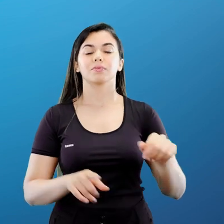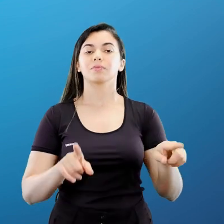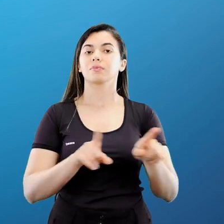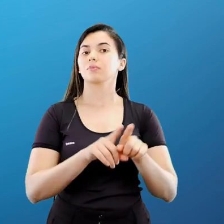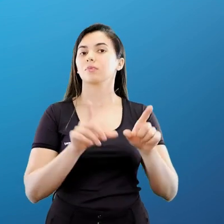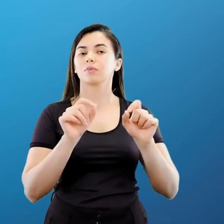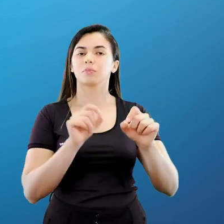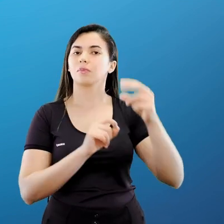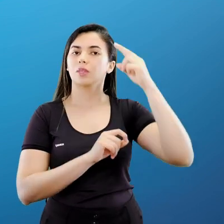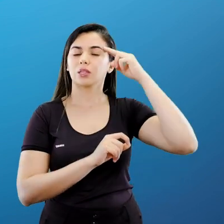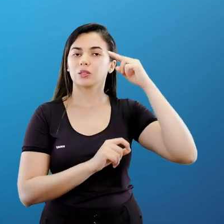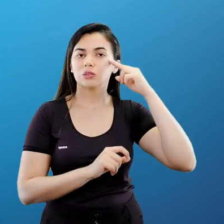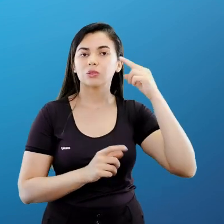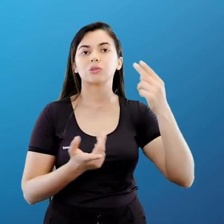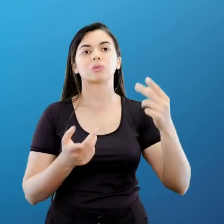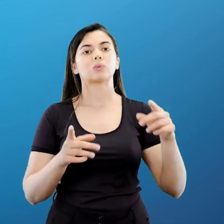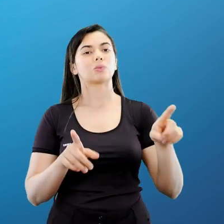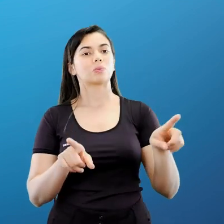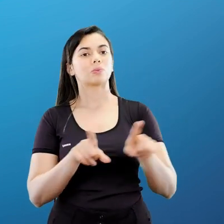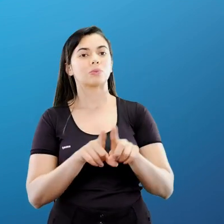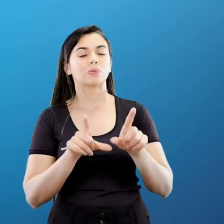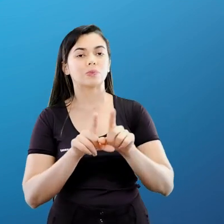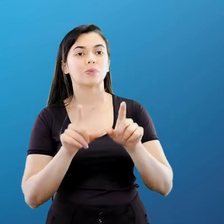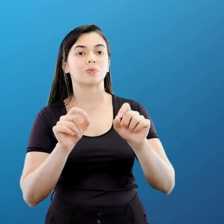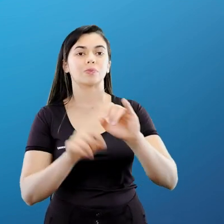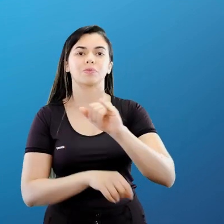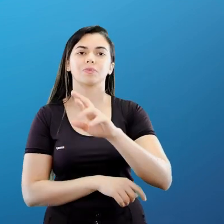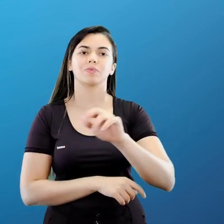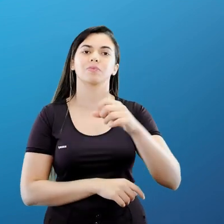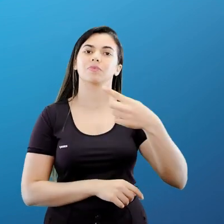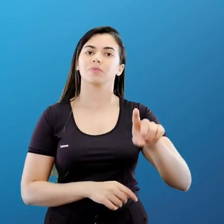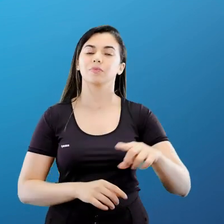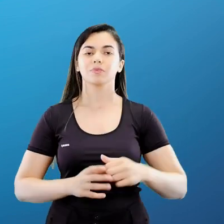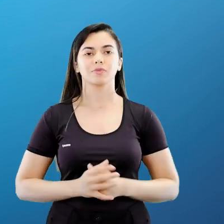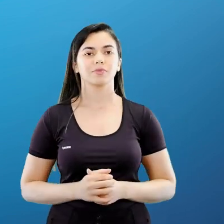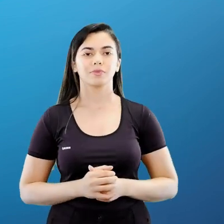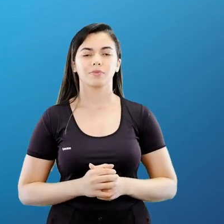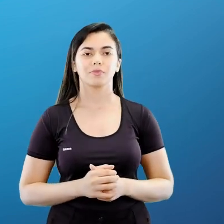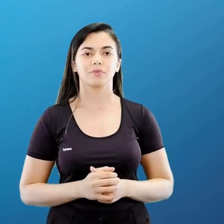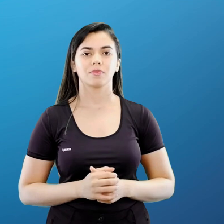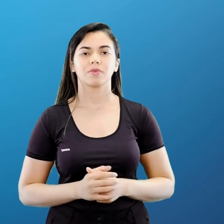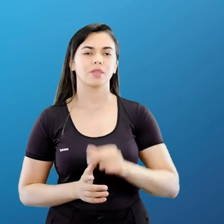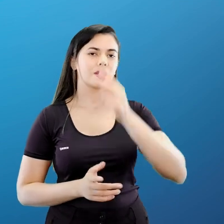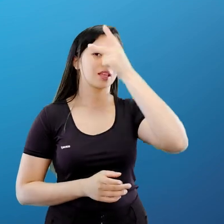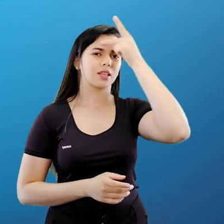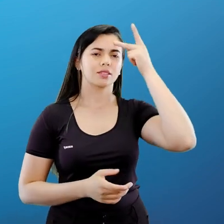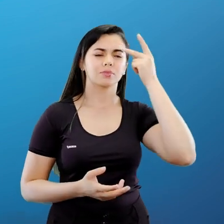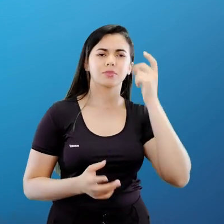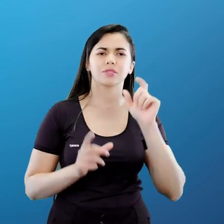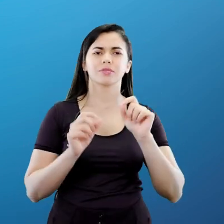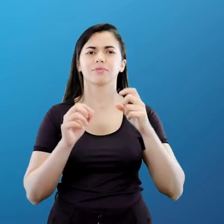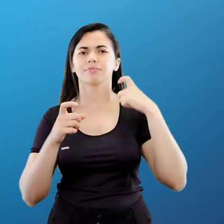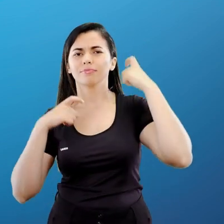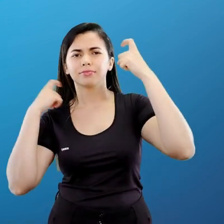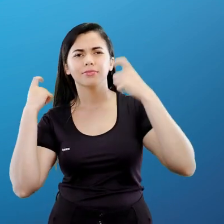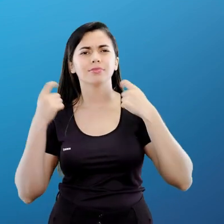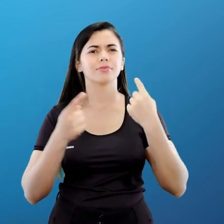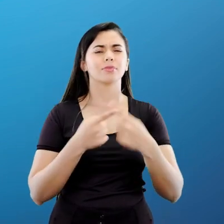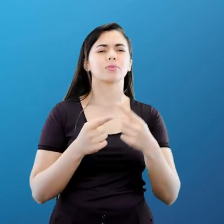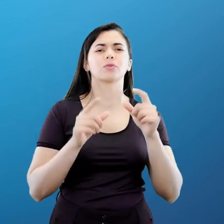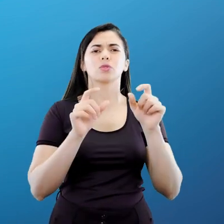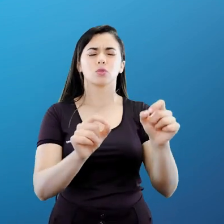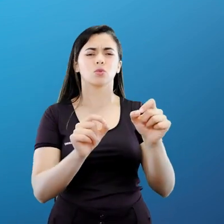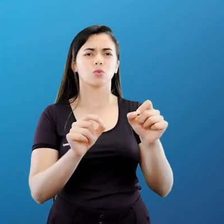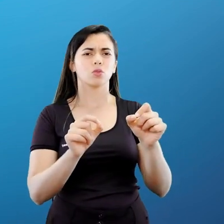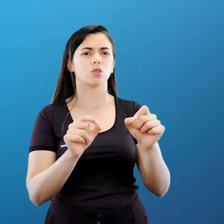Arábia Saudita, os Emirados Árabes e o Irã. Muitas pessoas ficaram, assim, um pouco preocupadas, porque esses países que